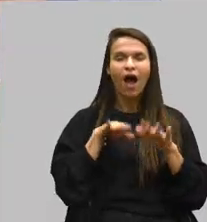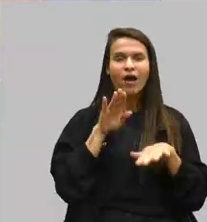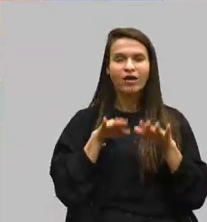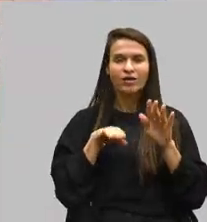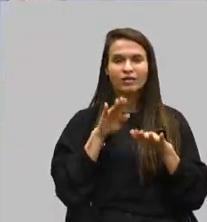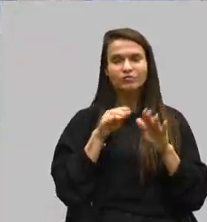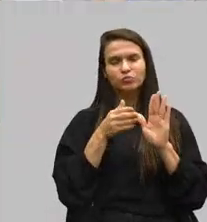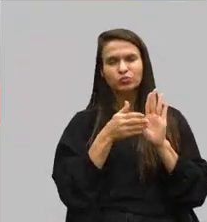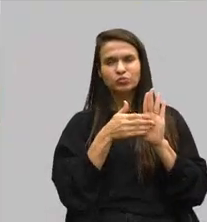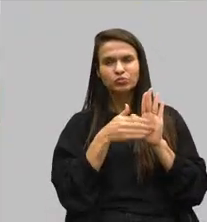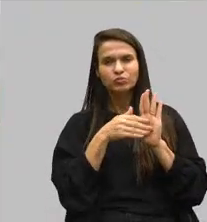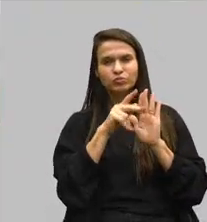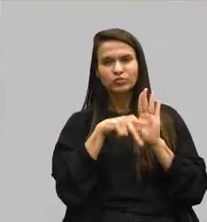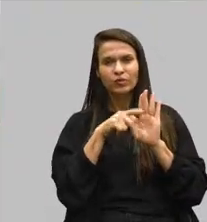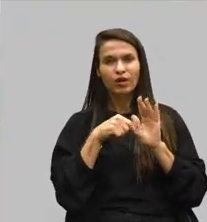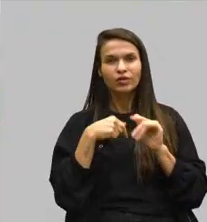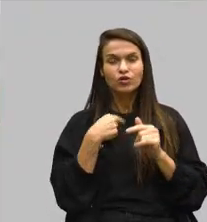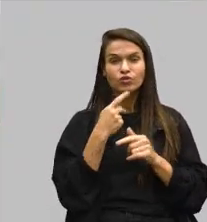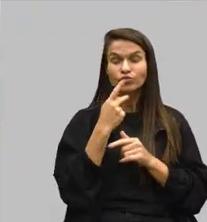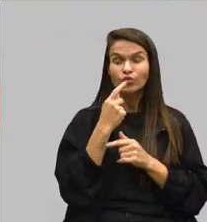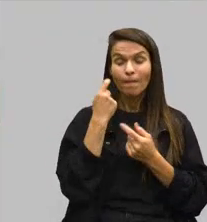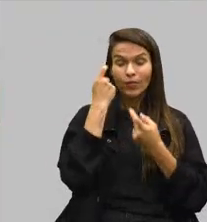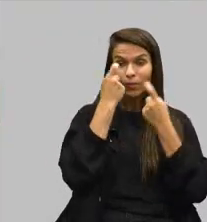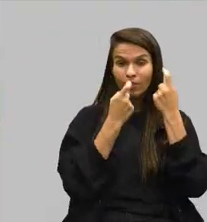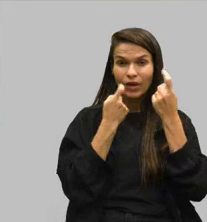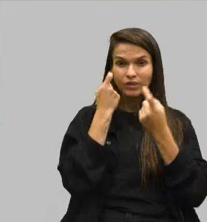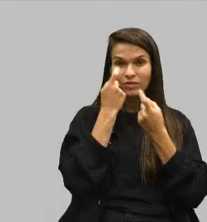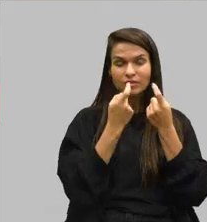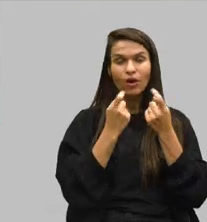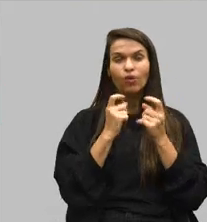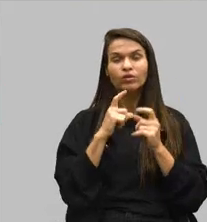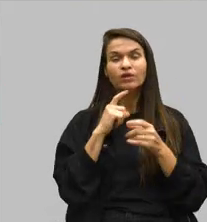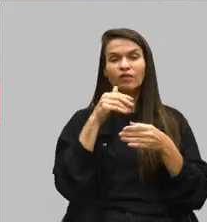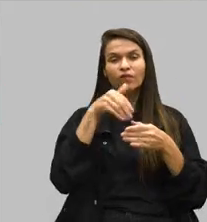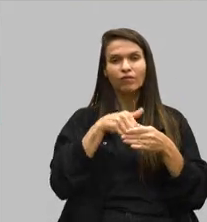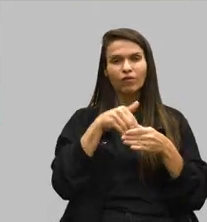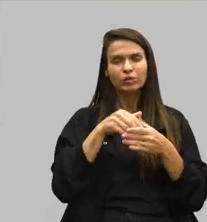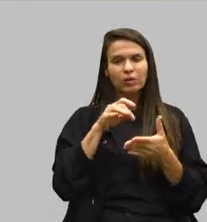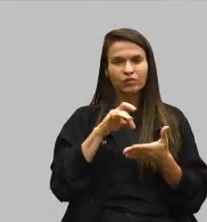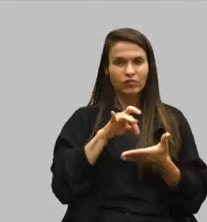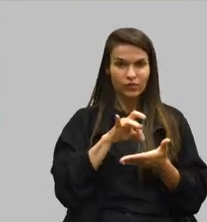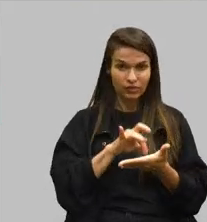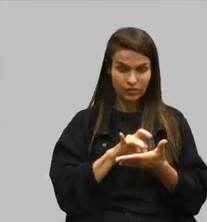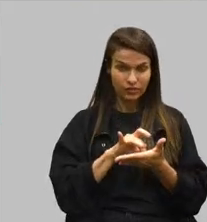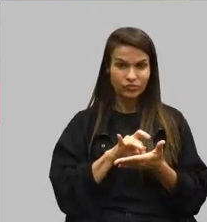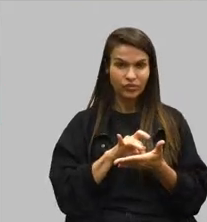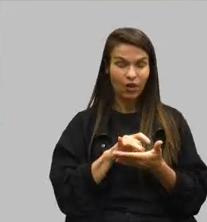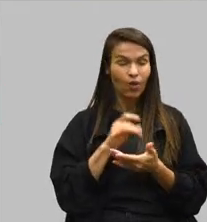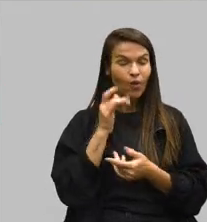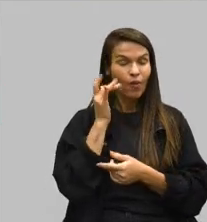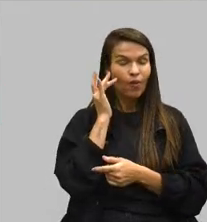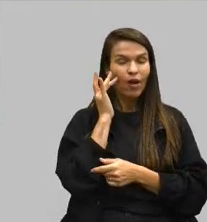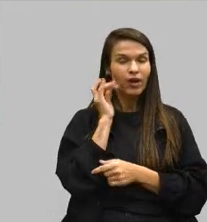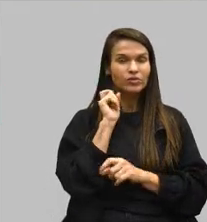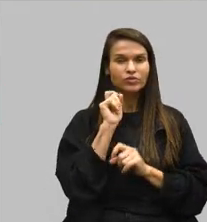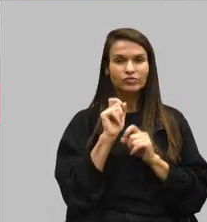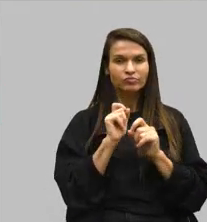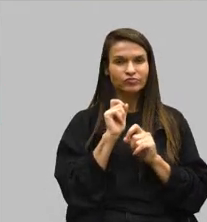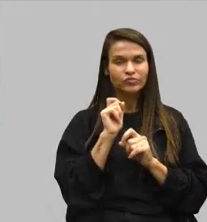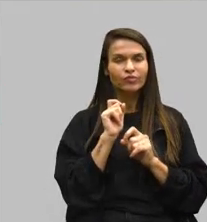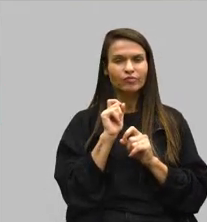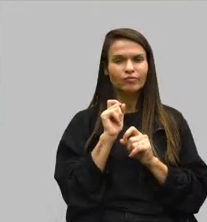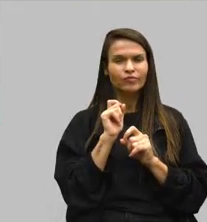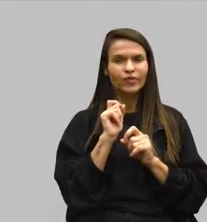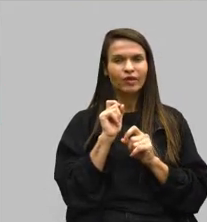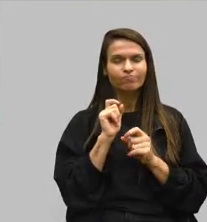sobre a nossa fé, a sua preocupação com o que estava votando efetivamente e eu acho que nada condiz mais